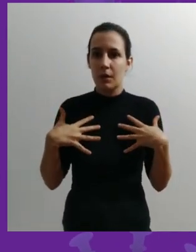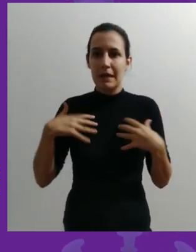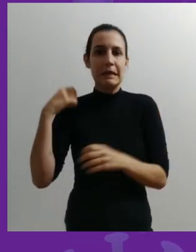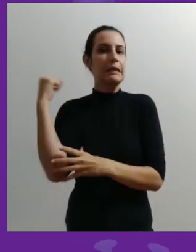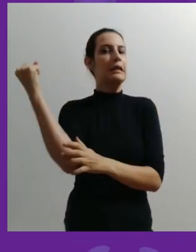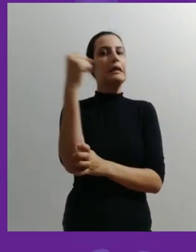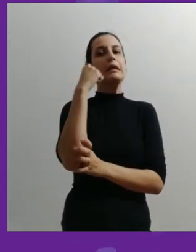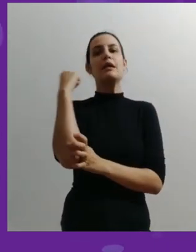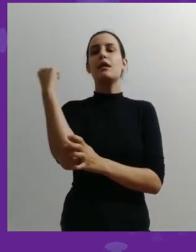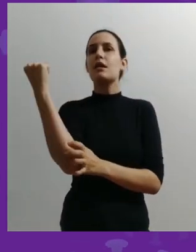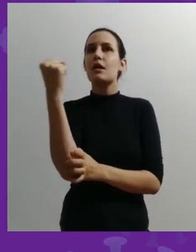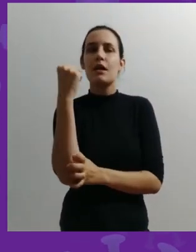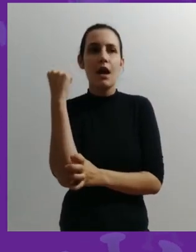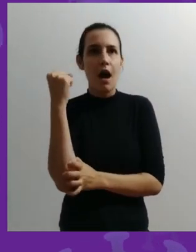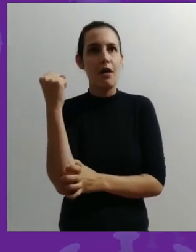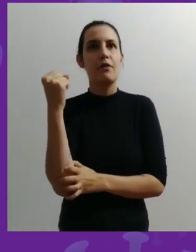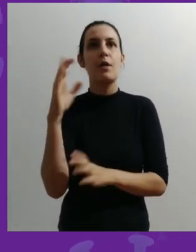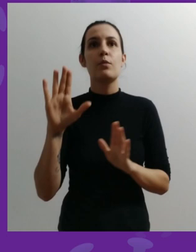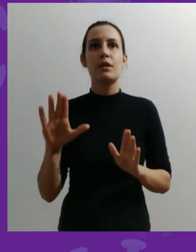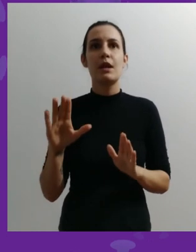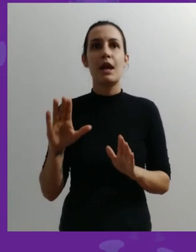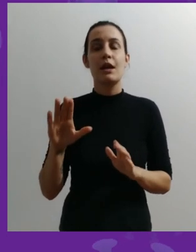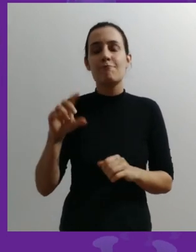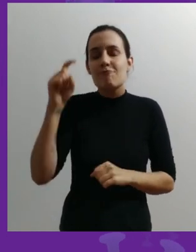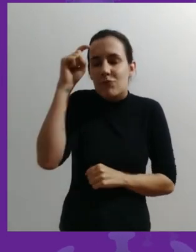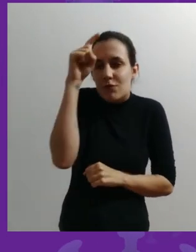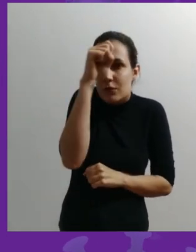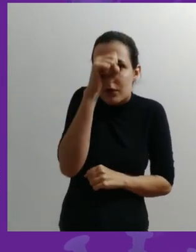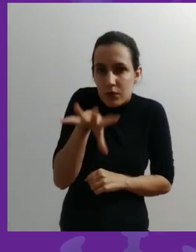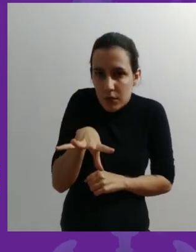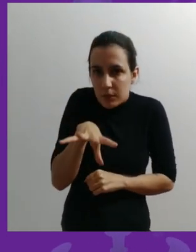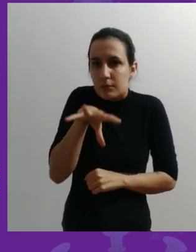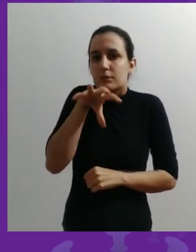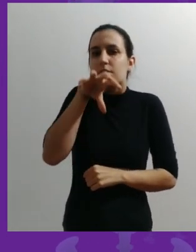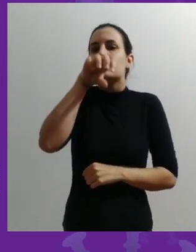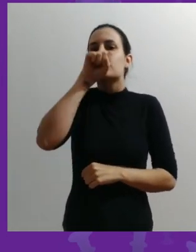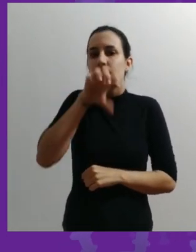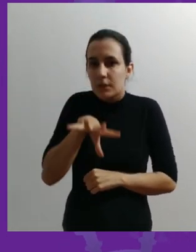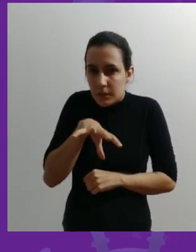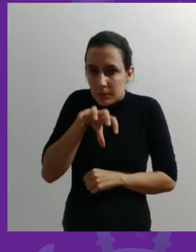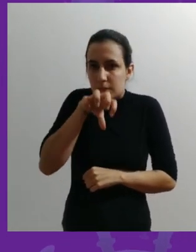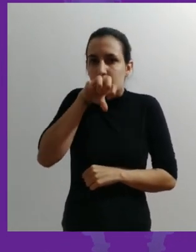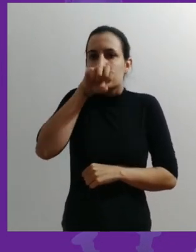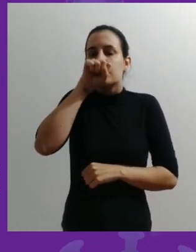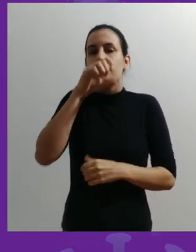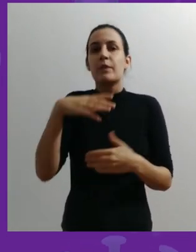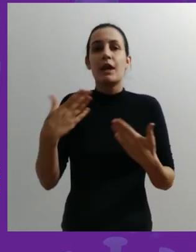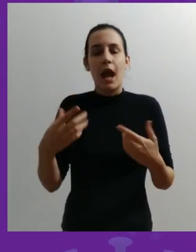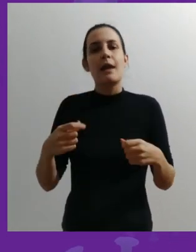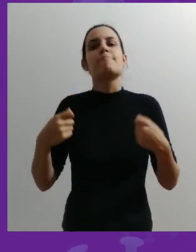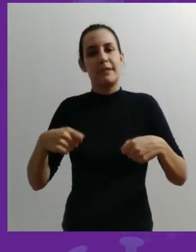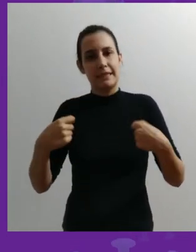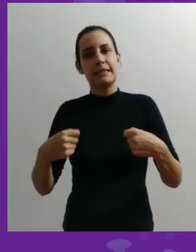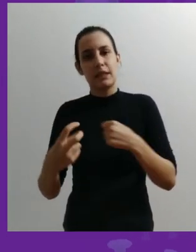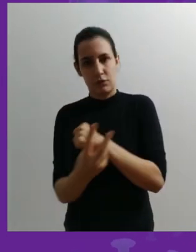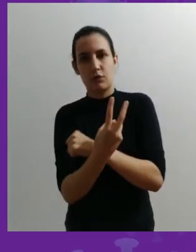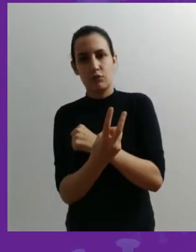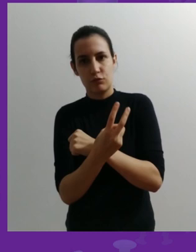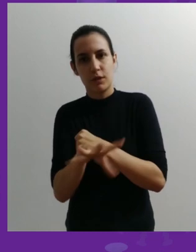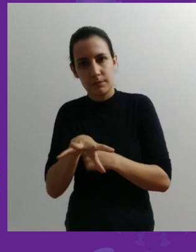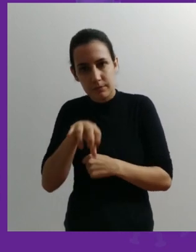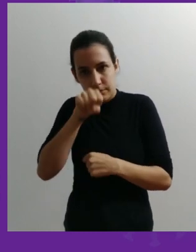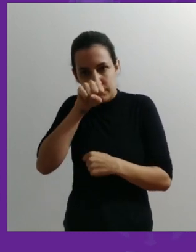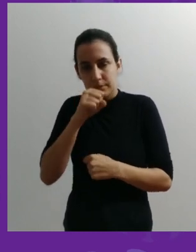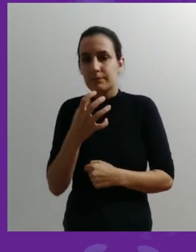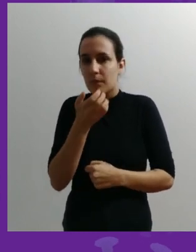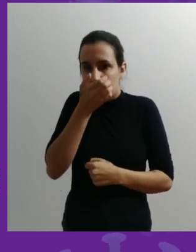que vai cursar com uma incapacidade muito grande do pulmão de capital oxigênio e precisar de ventilação mecânica, por